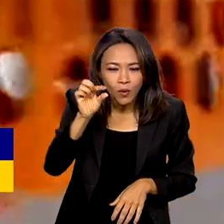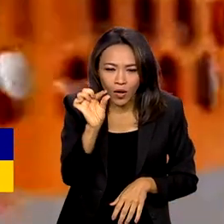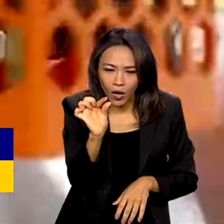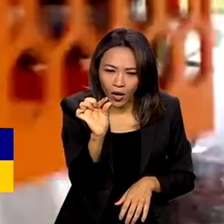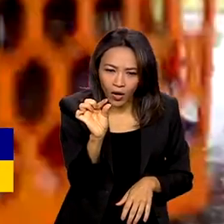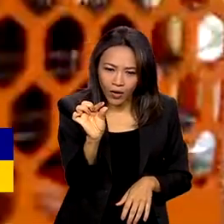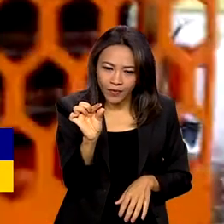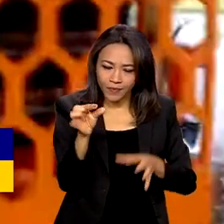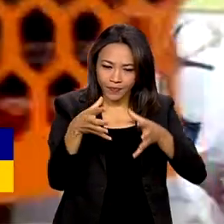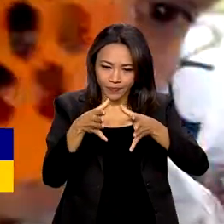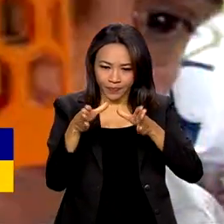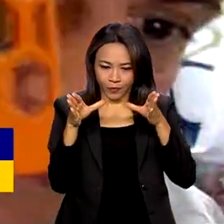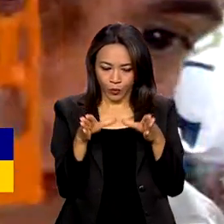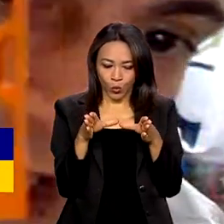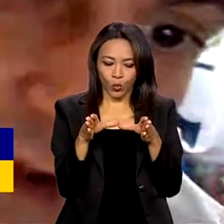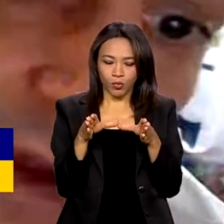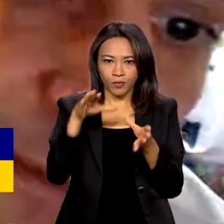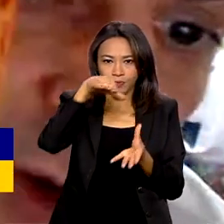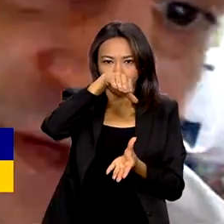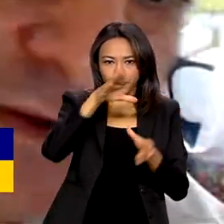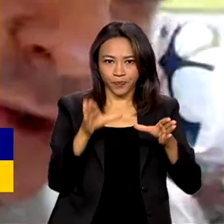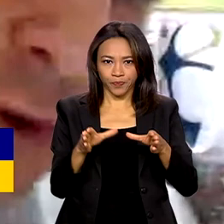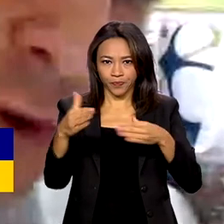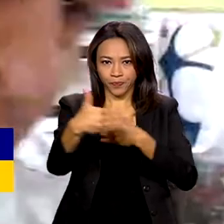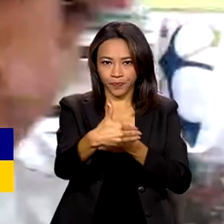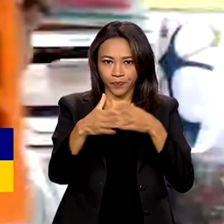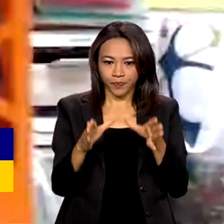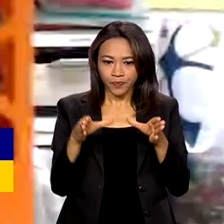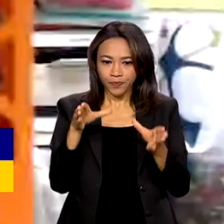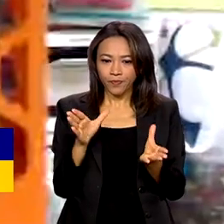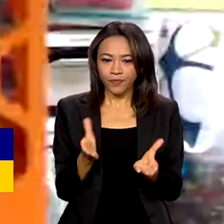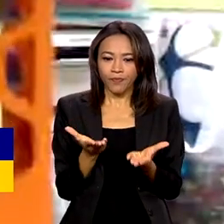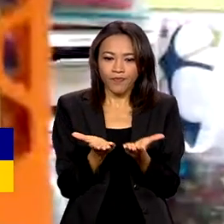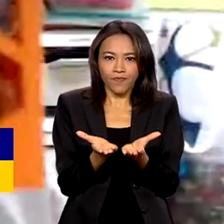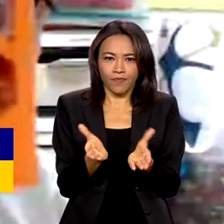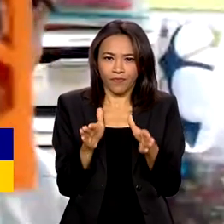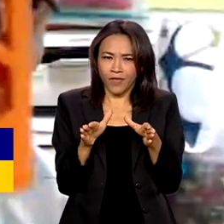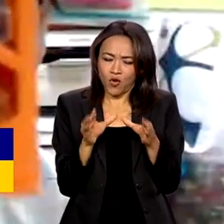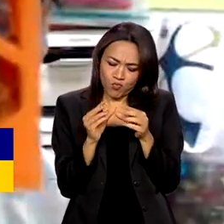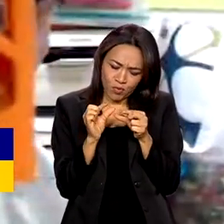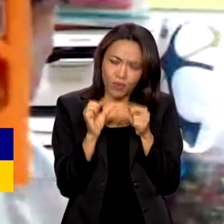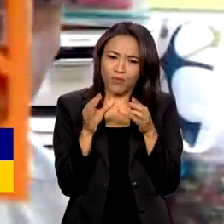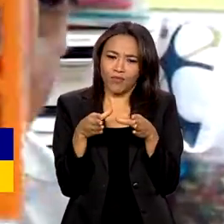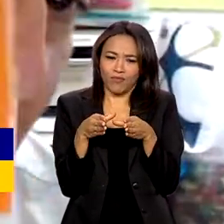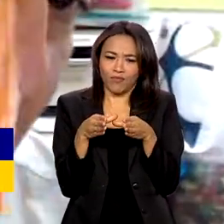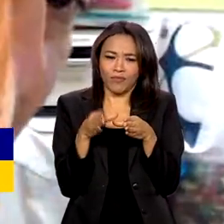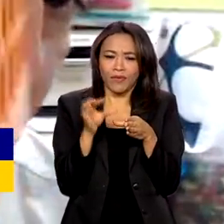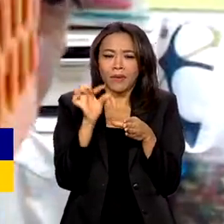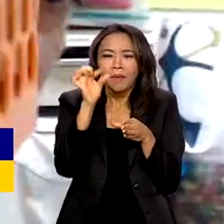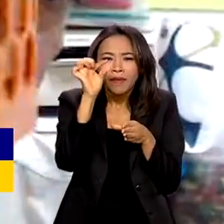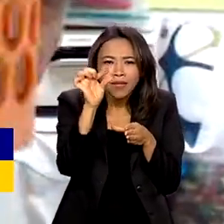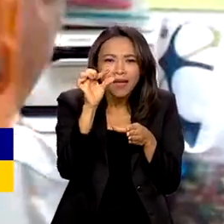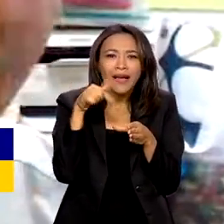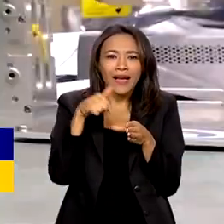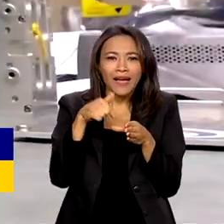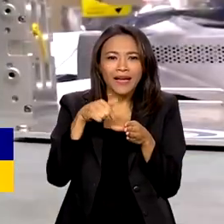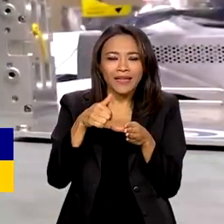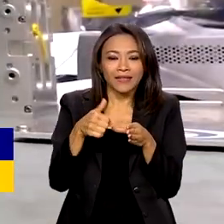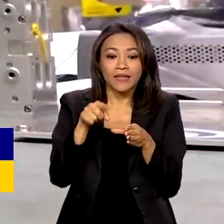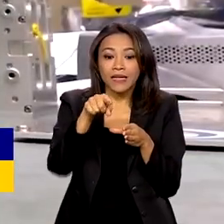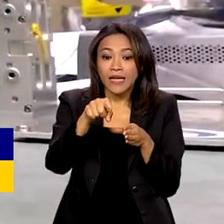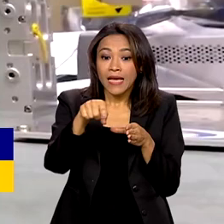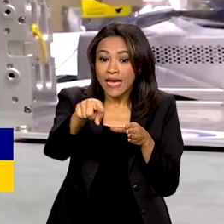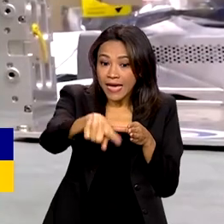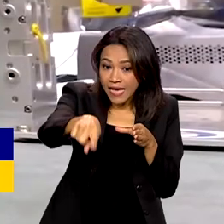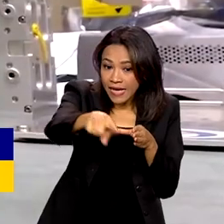CubeSat. Pode ver, eu estou segurando ele na mão, ele é um cubinho de 10 centímetros de aresta. Os